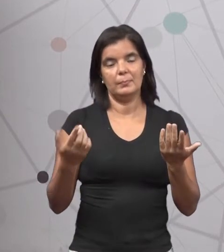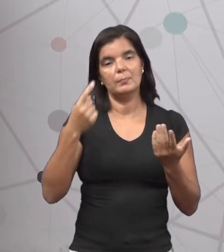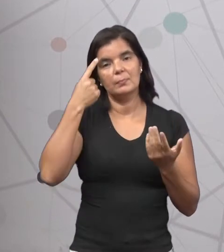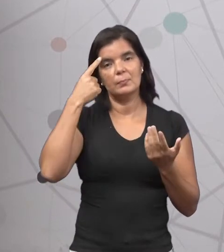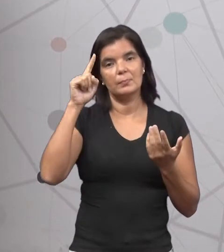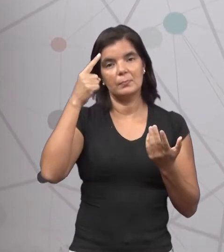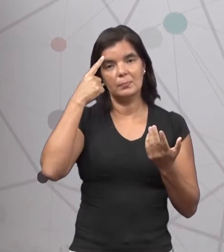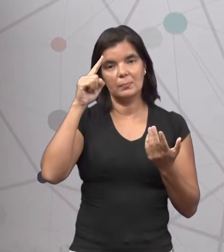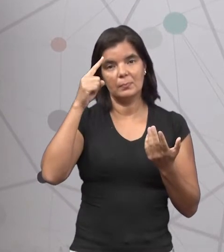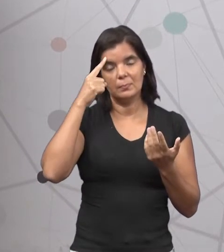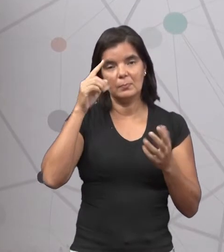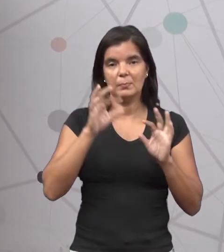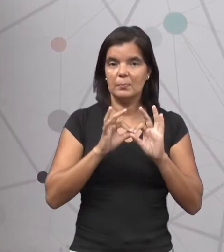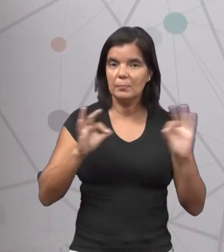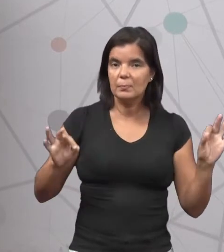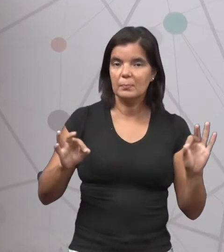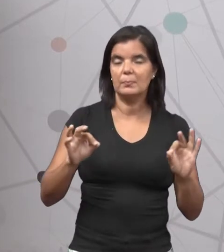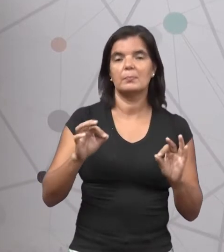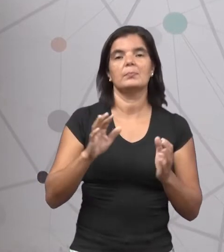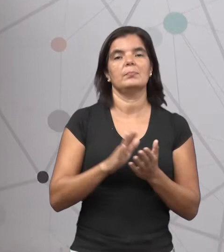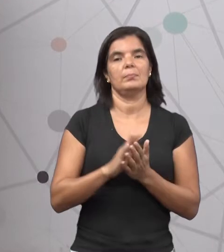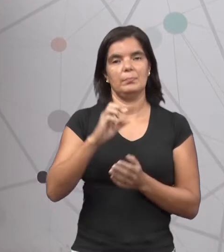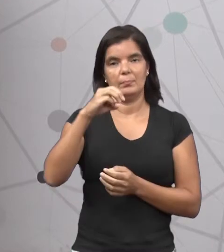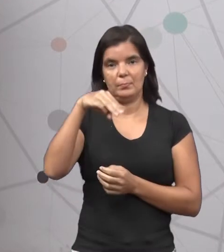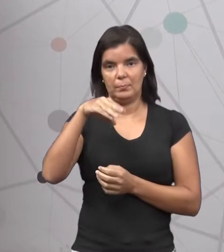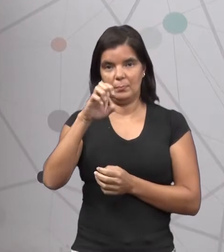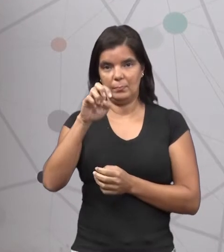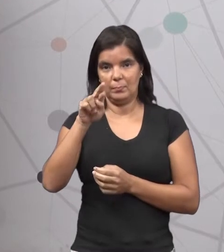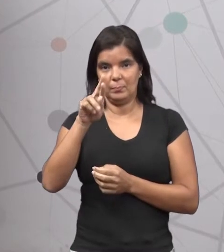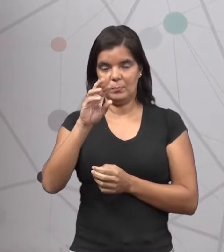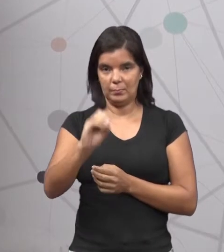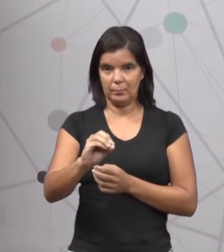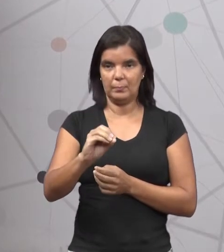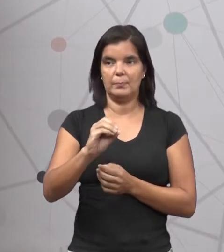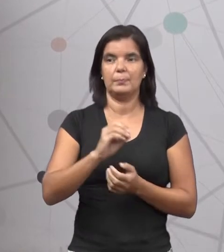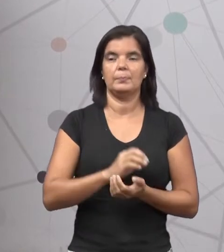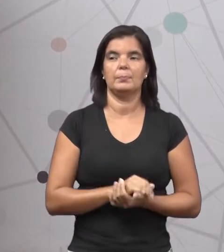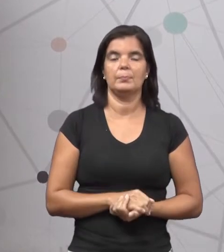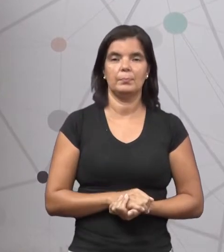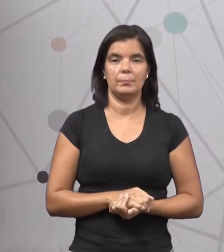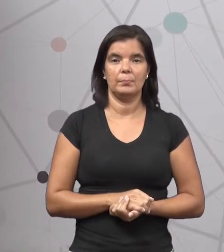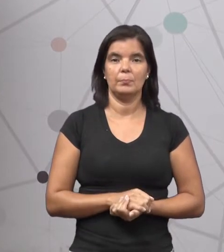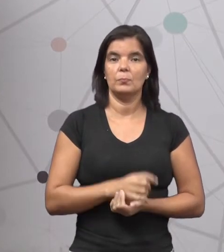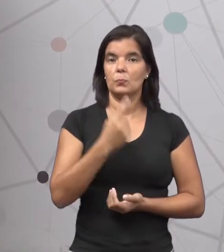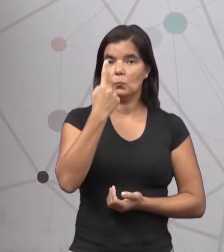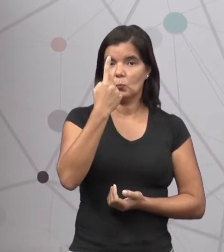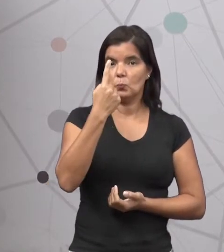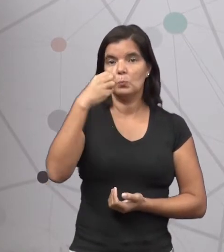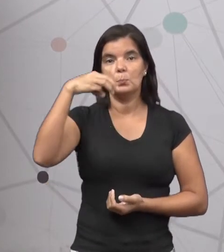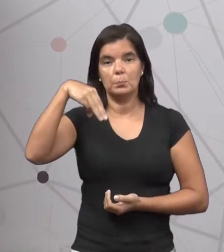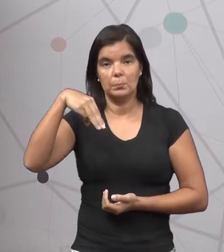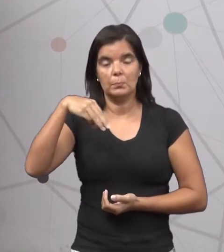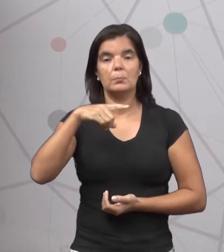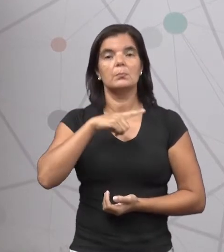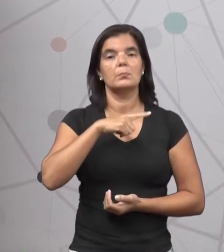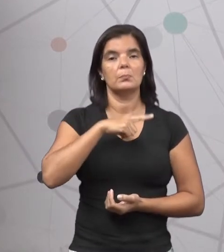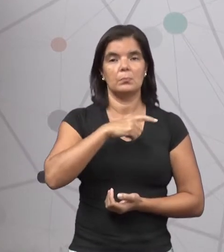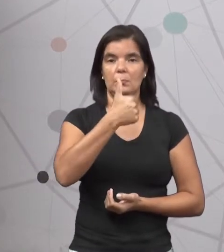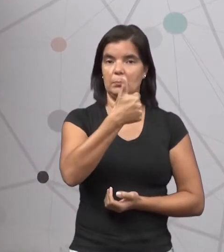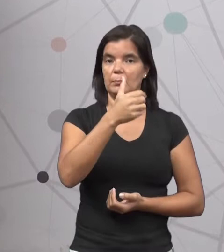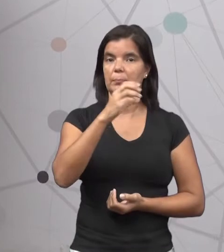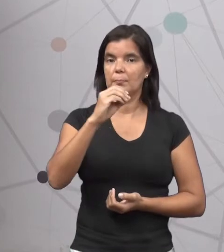criada a medida de comprimento Chamada metro Um metro tem cem